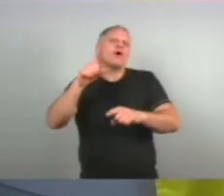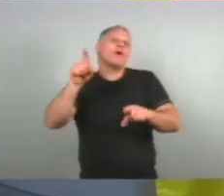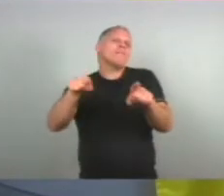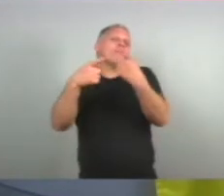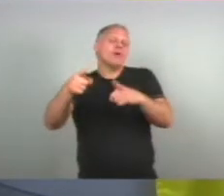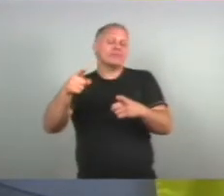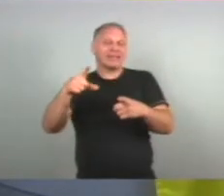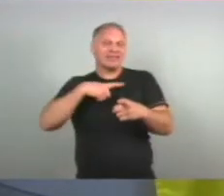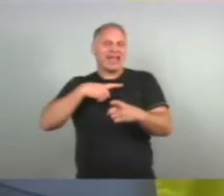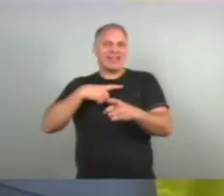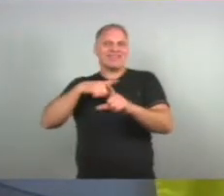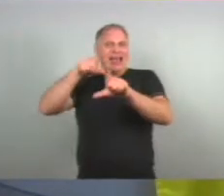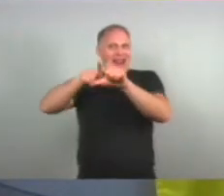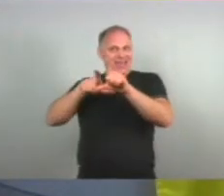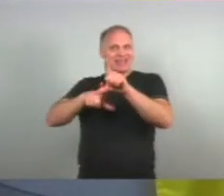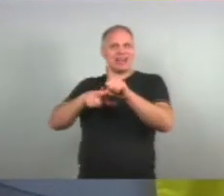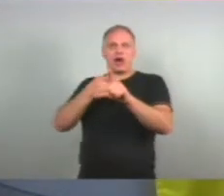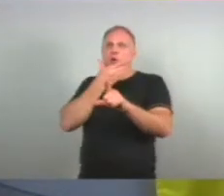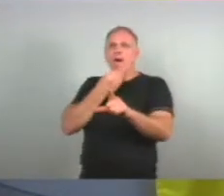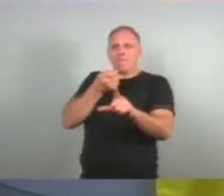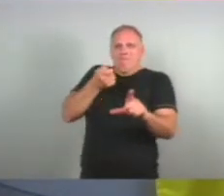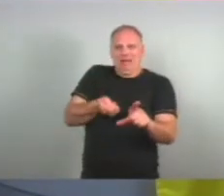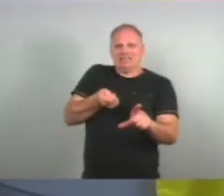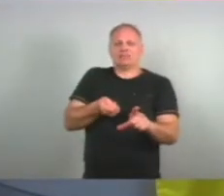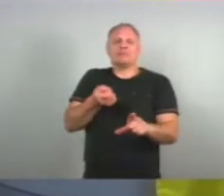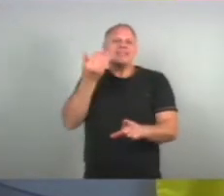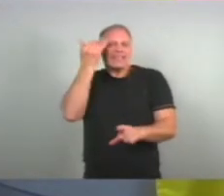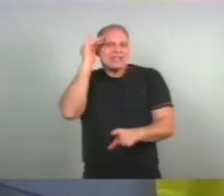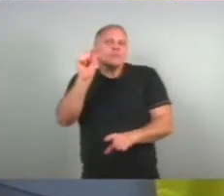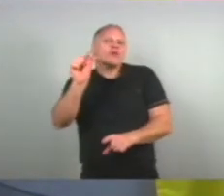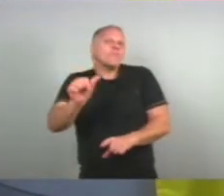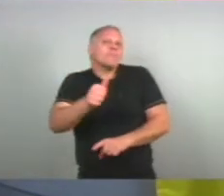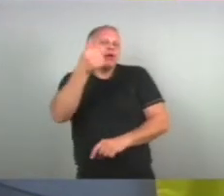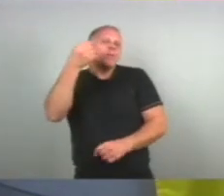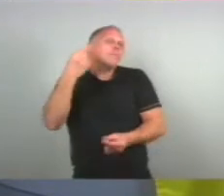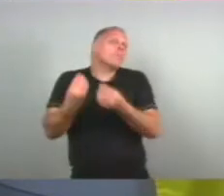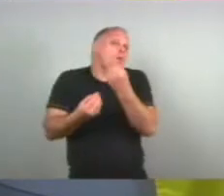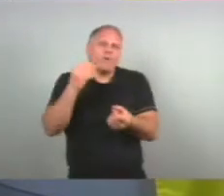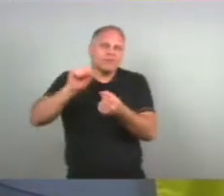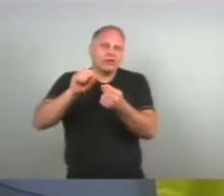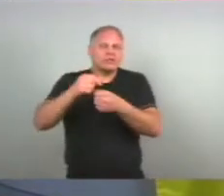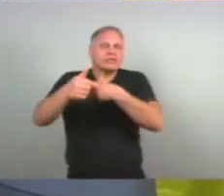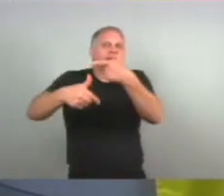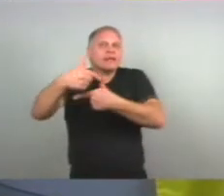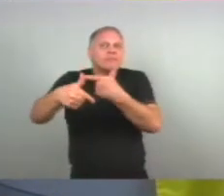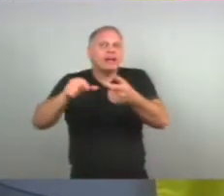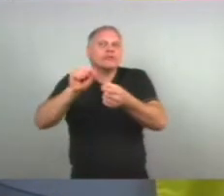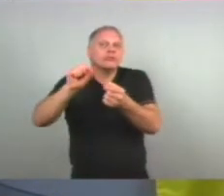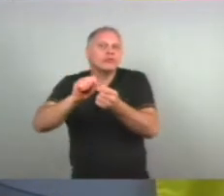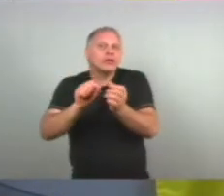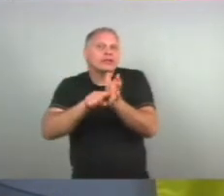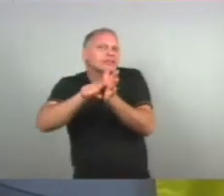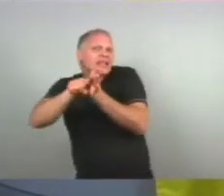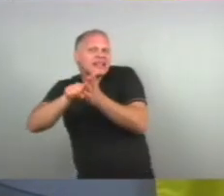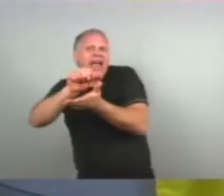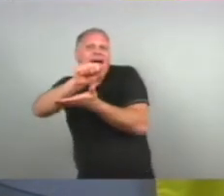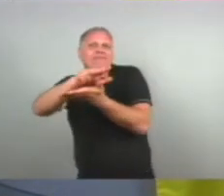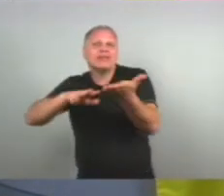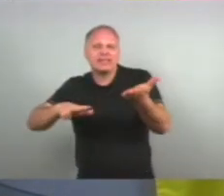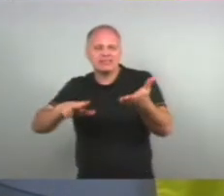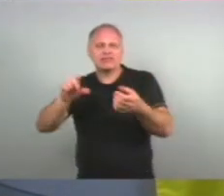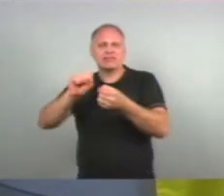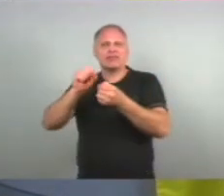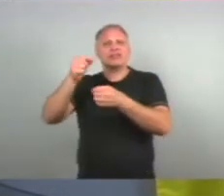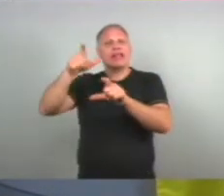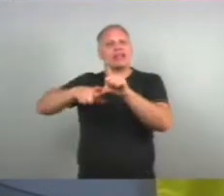pessoal entender De casa Um pouquinho melhor Como é que foi esse recorte E o que que traz Essa letra Né? Para os dias